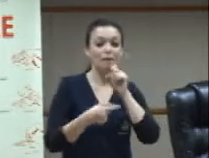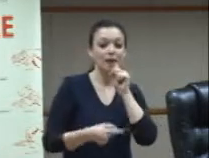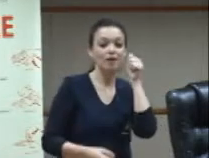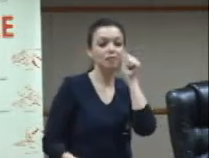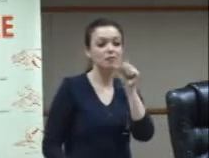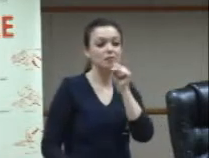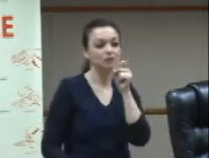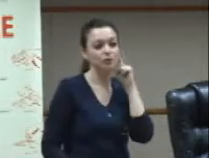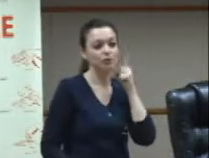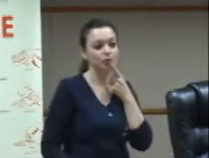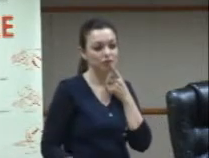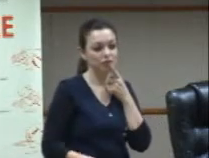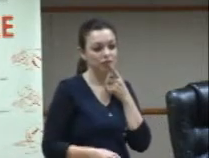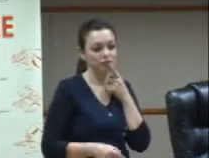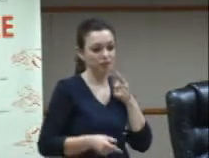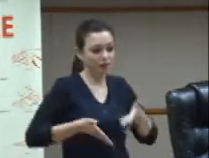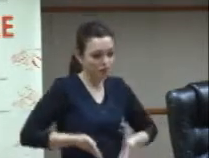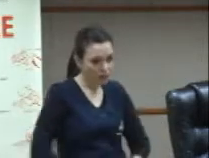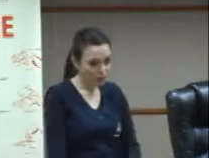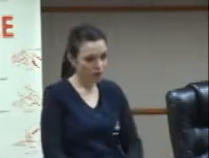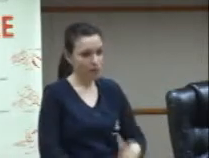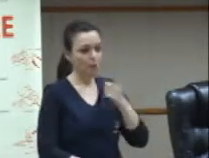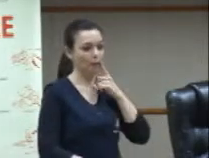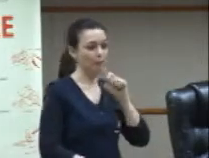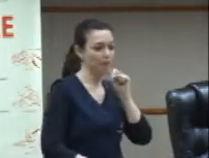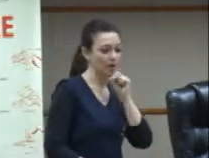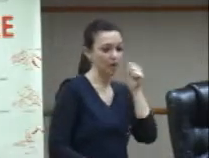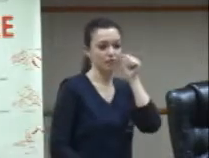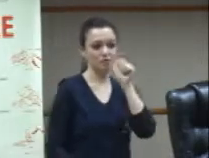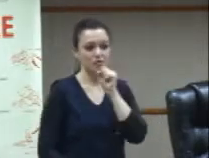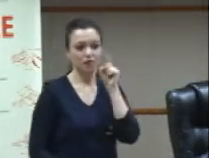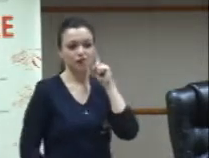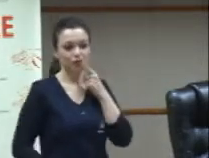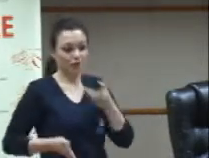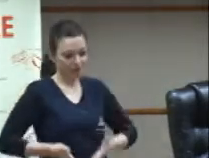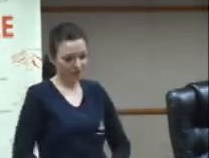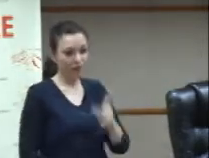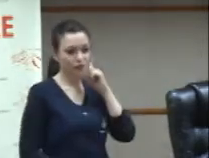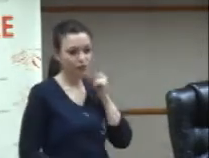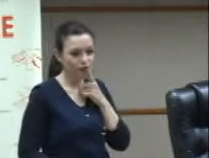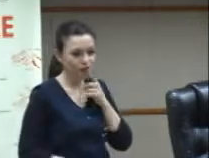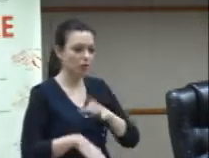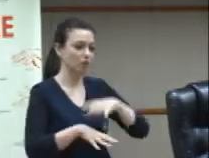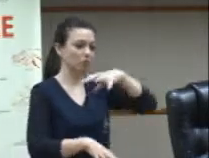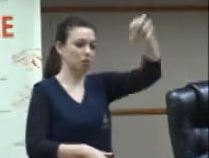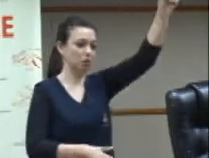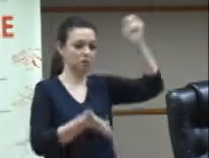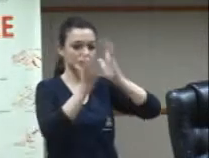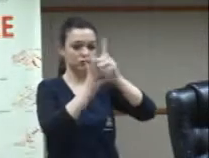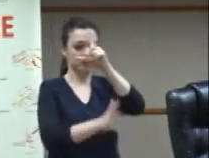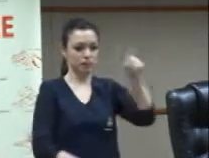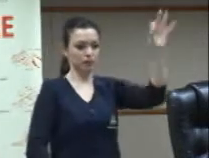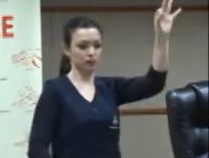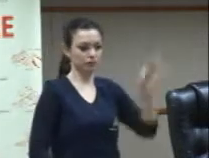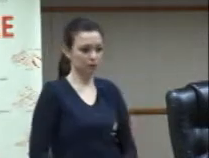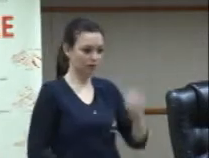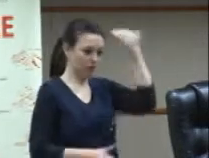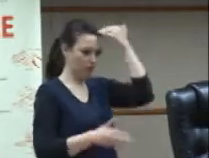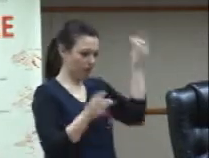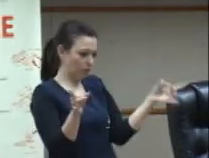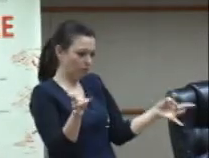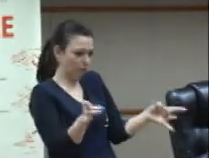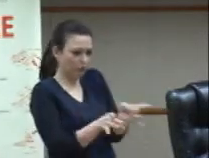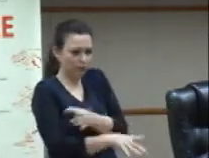surdos né então esse é o surdo mais político que nós podemos conhecer é o surdo que tem toda uma cosmovisão já pronta